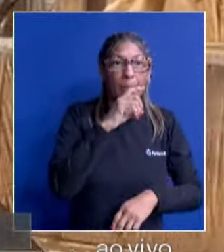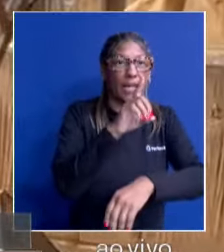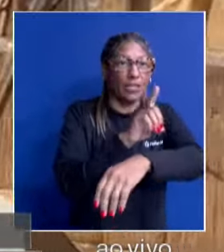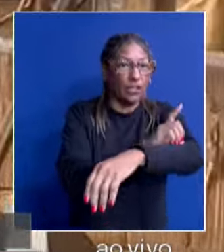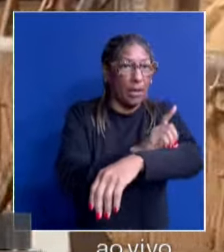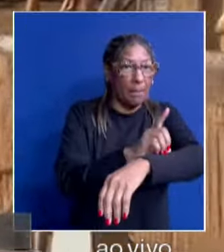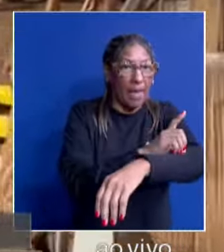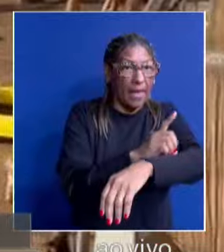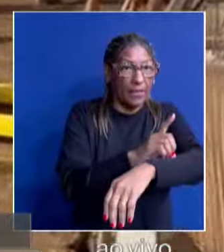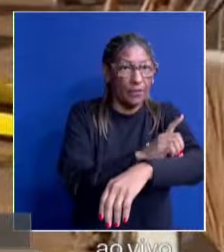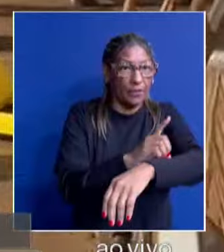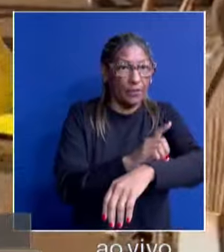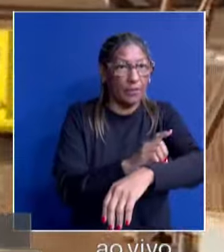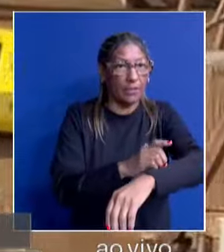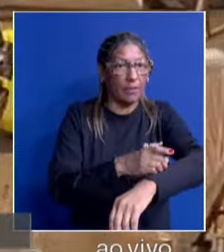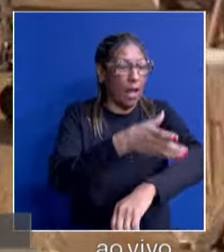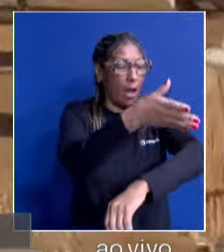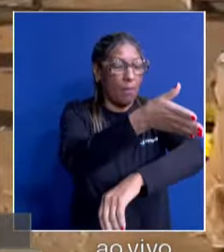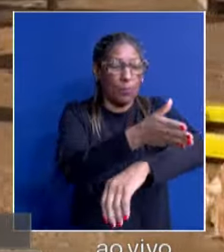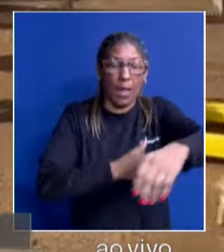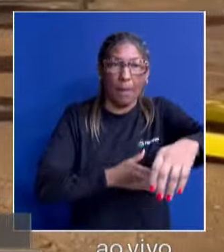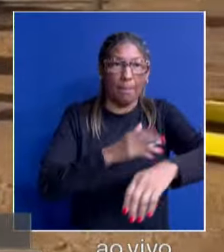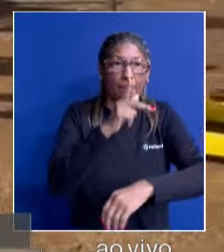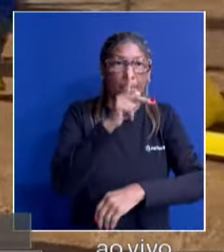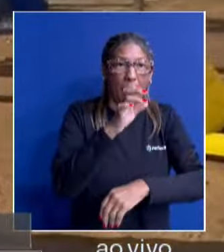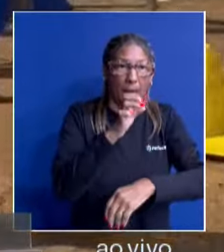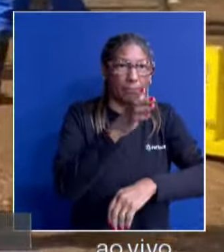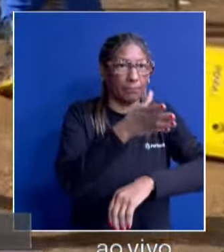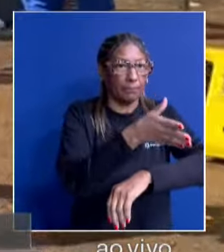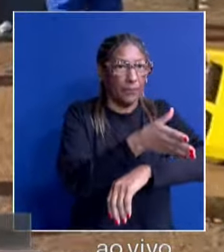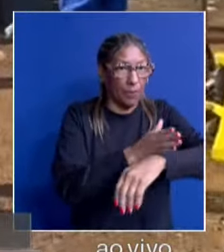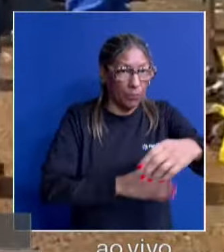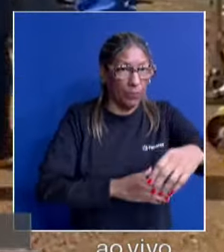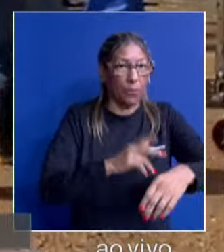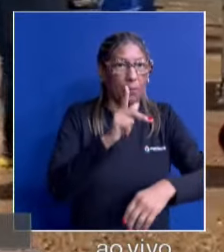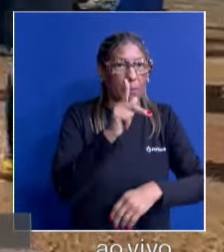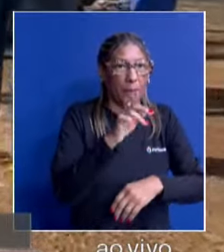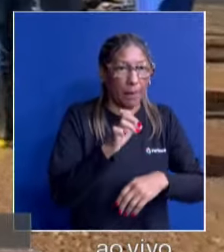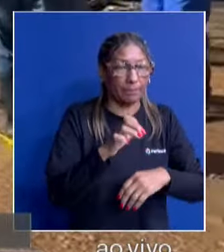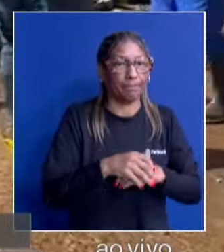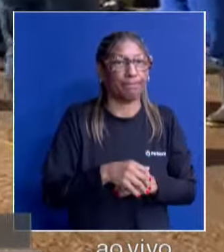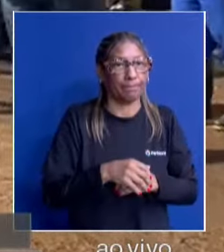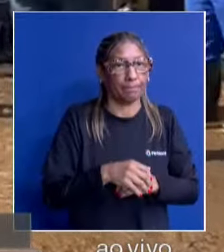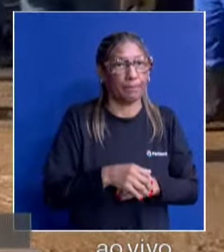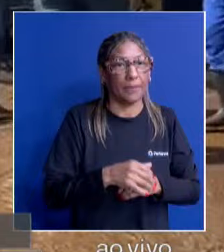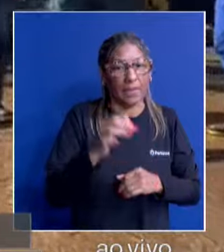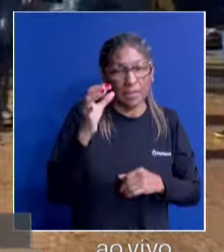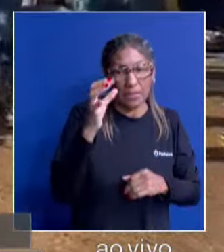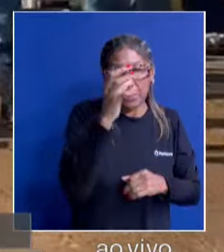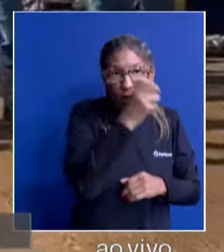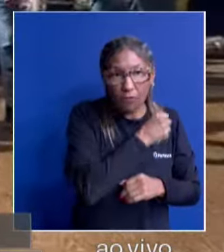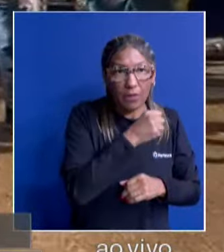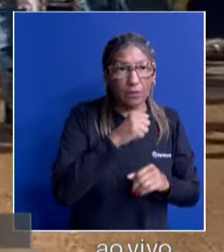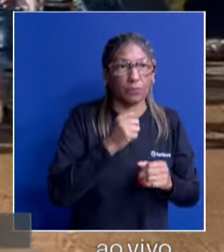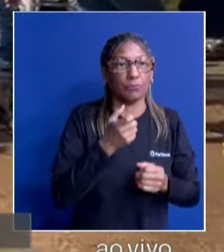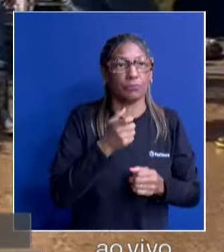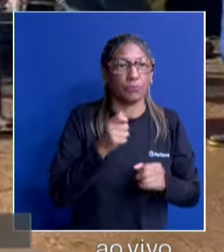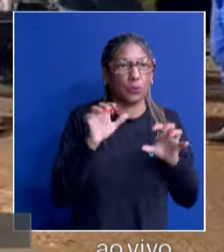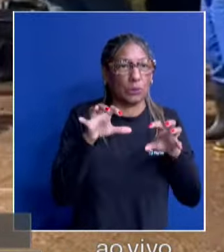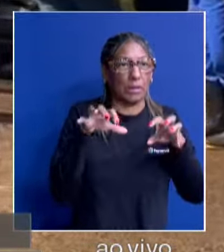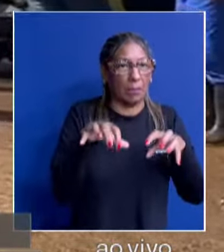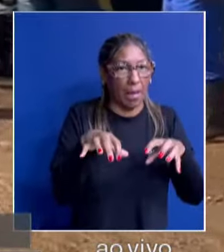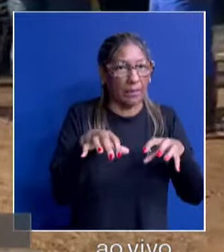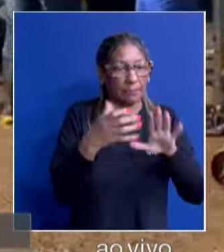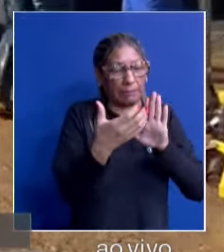infeccionou e ele teve que ocupar. E agora está... Ele amputou o pé, teve que amputar o pé, salvando os animais. Exatamente. Porque ele acabou se